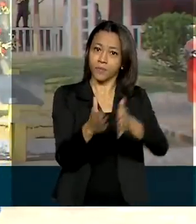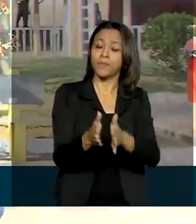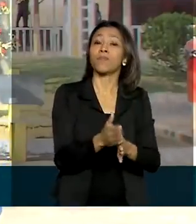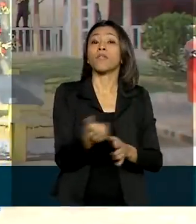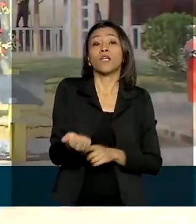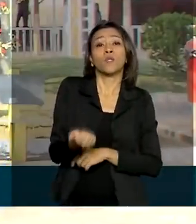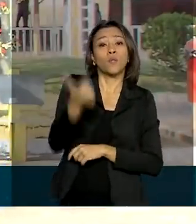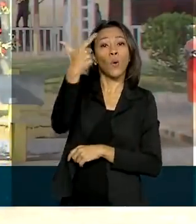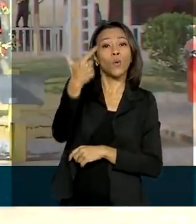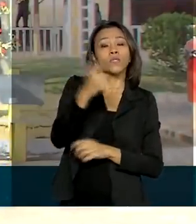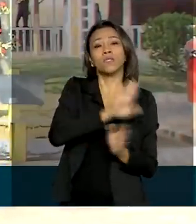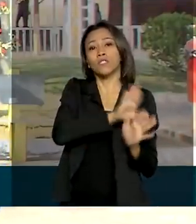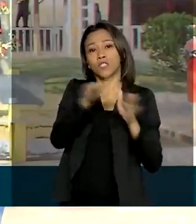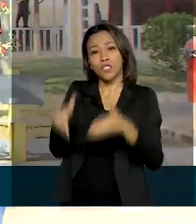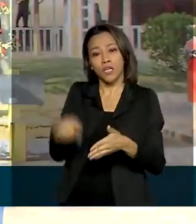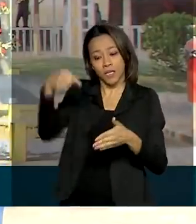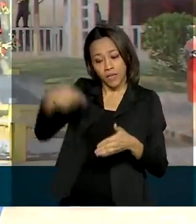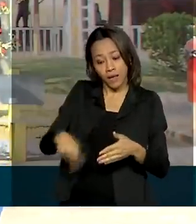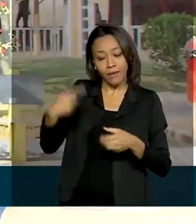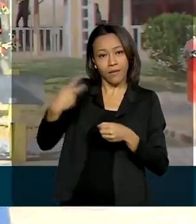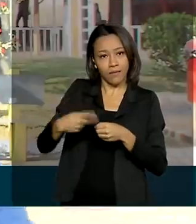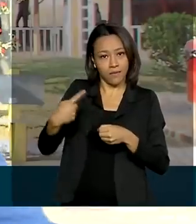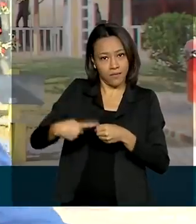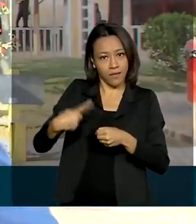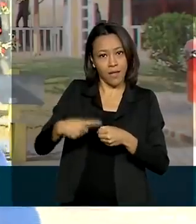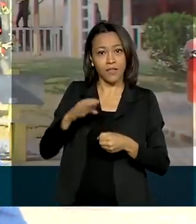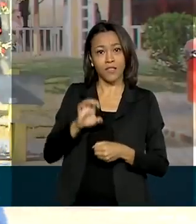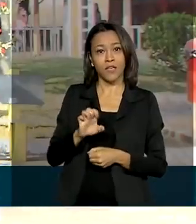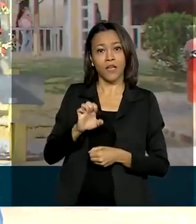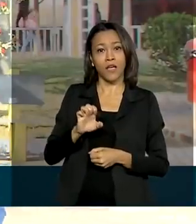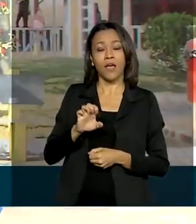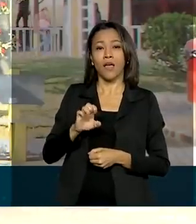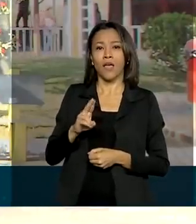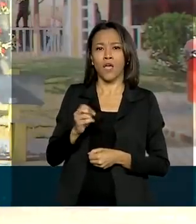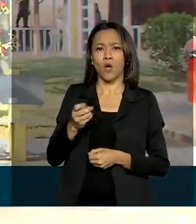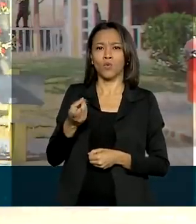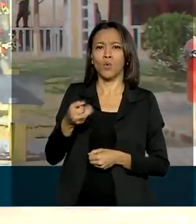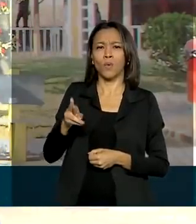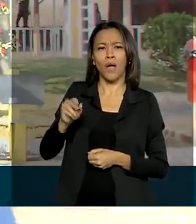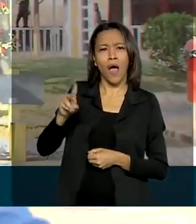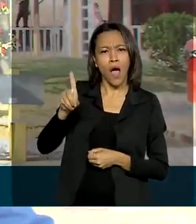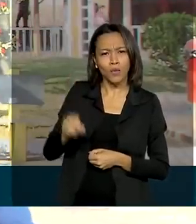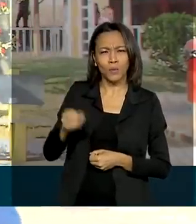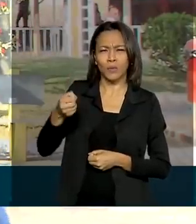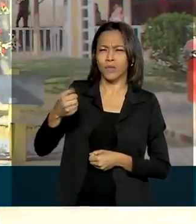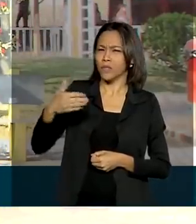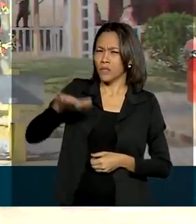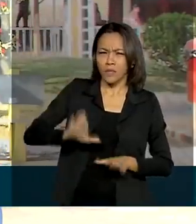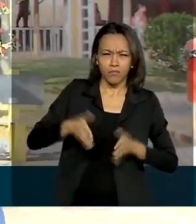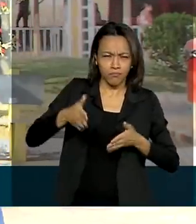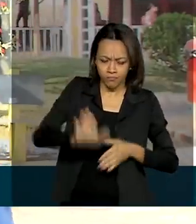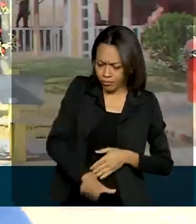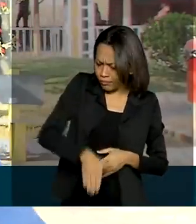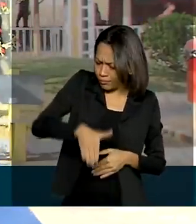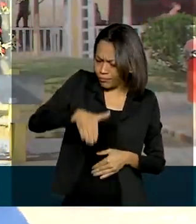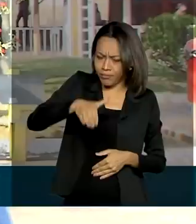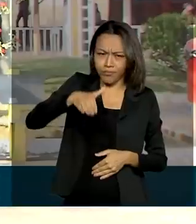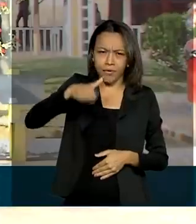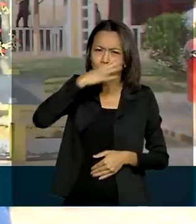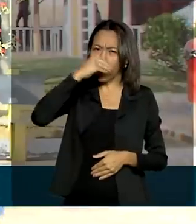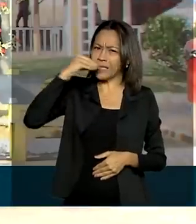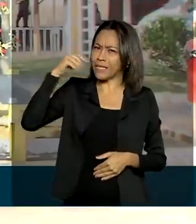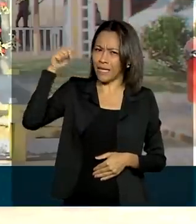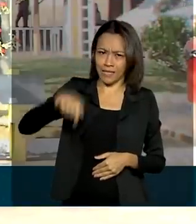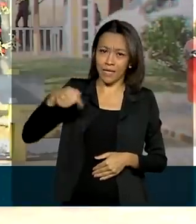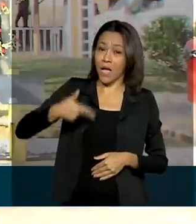Ao meio-dia, chegará aqui em Eldorado, que é uma cidade que ele conhece muito bem. Afinal, passou a infância, a adolescência aqui, antes de ir para a